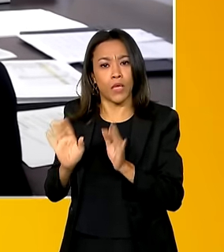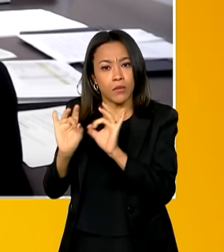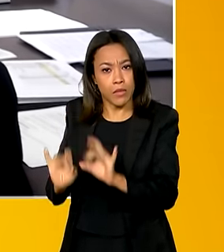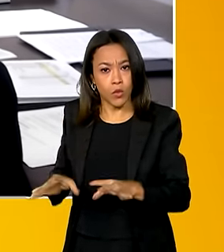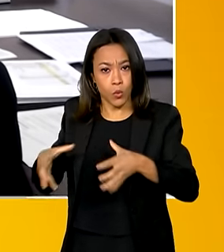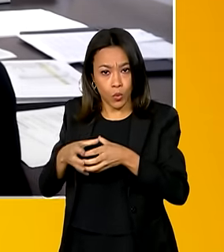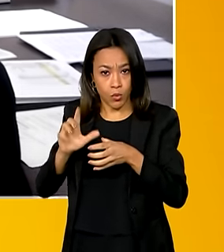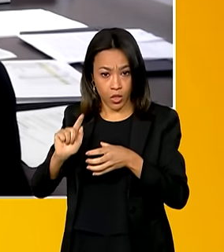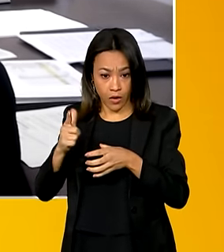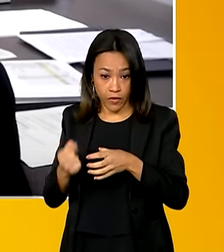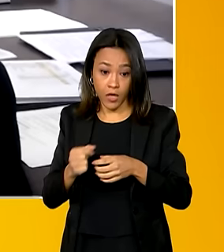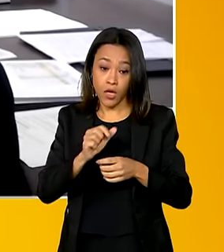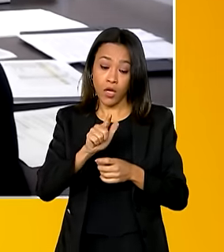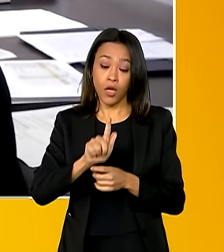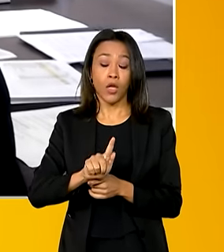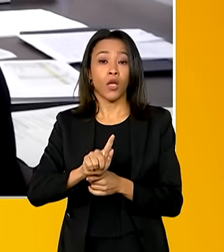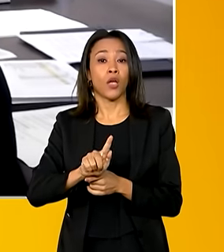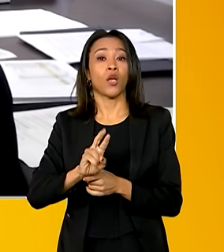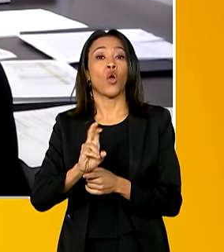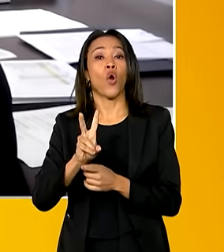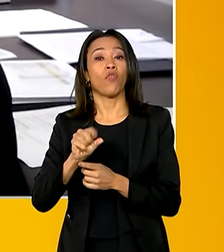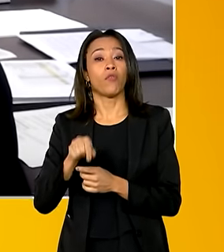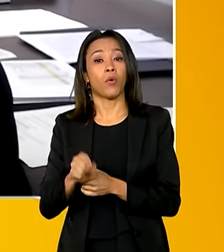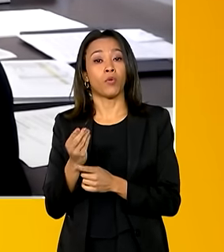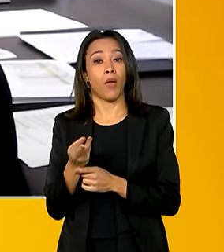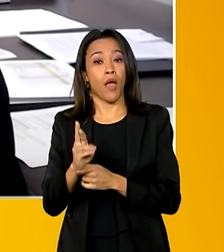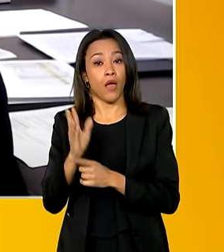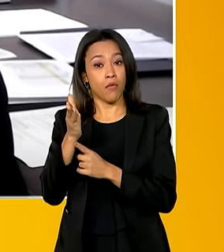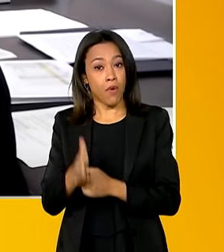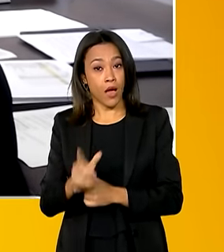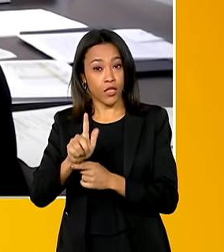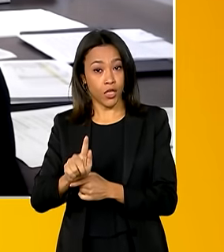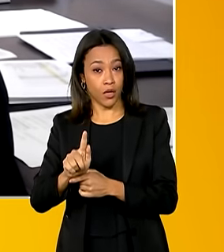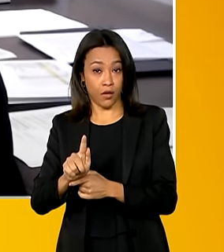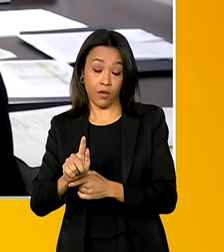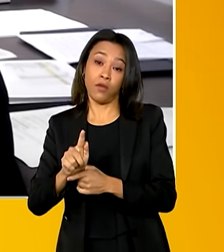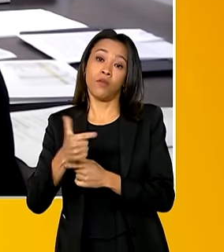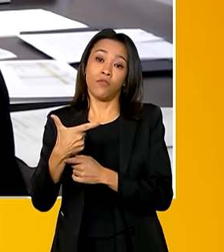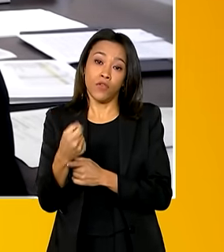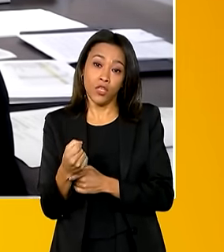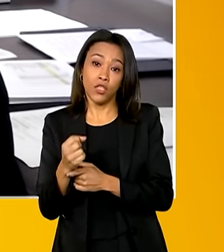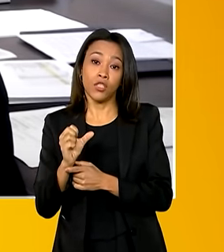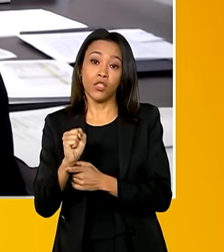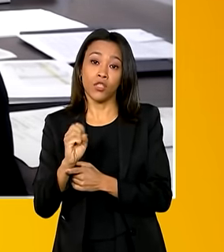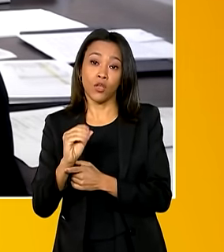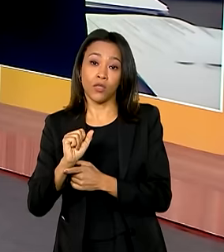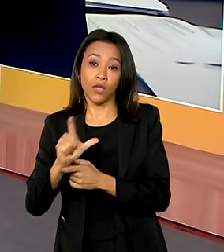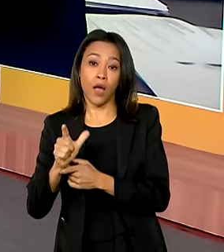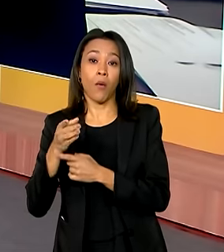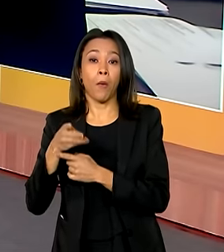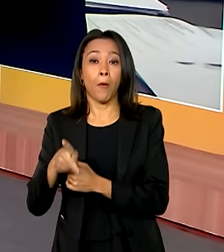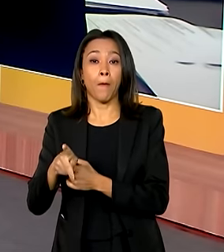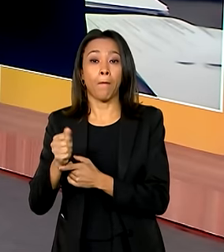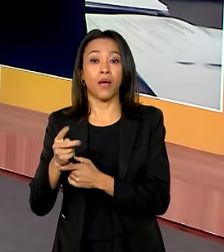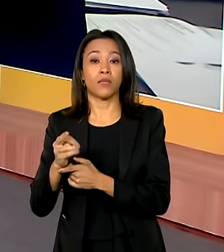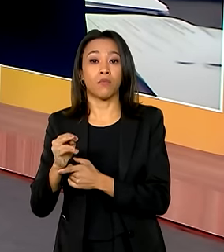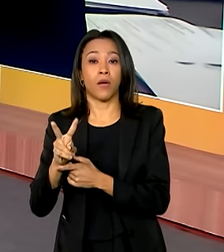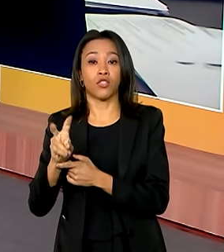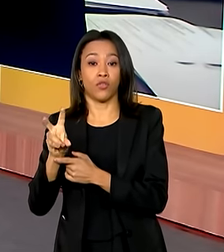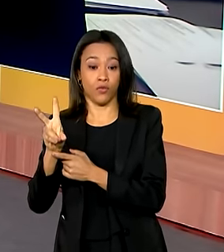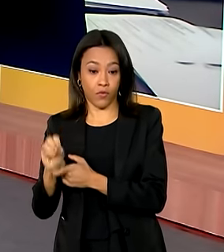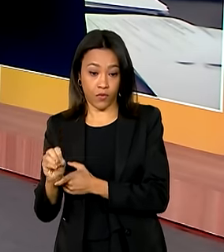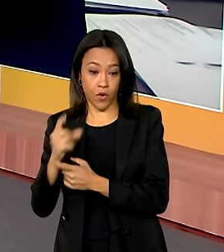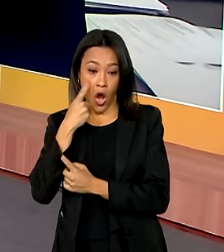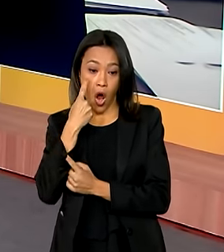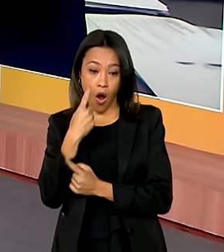é gov.br barra G20 Social Participativo. Maravilha, a gente até colocou o